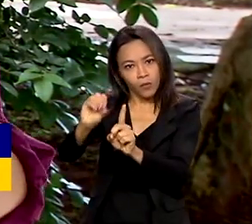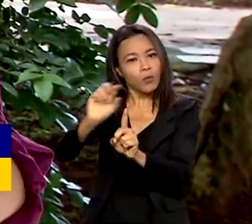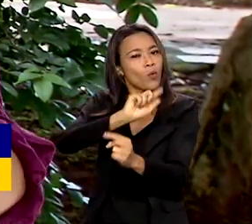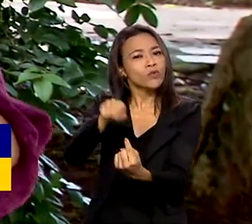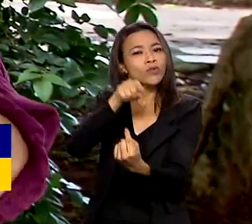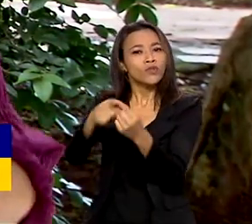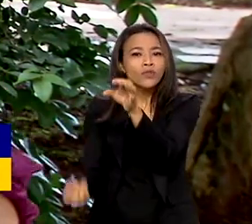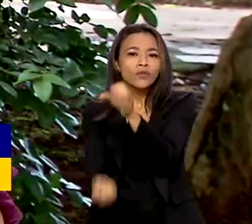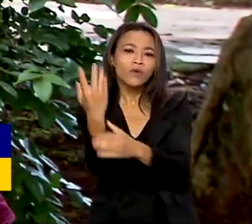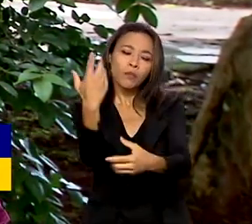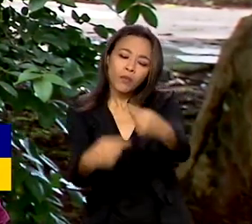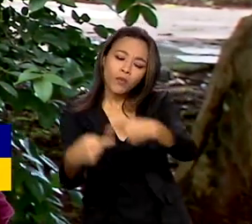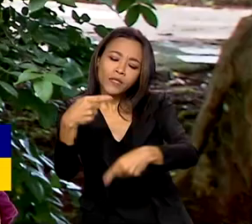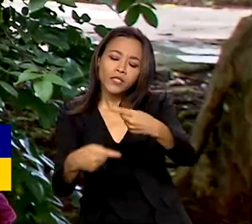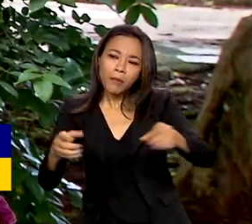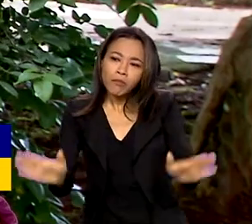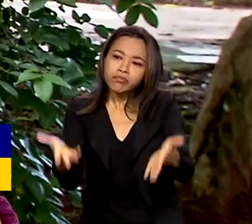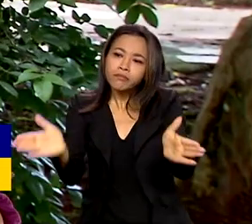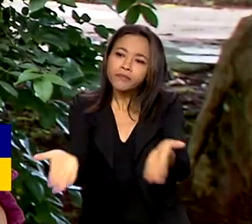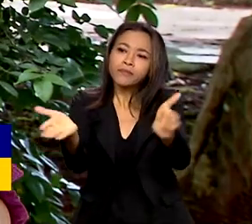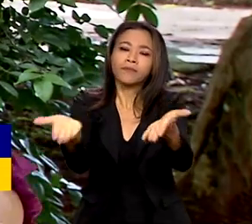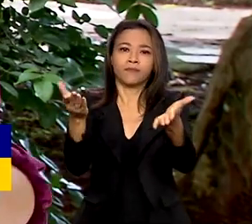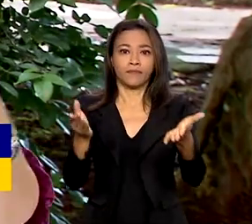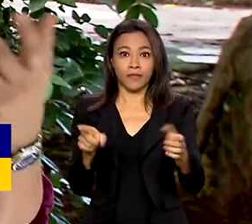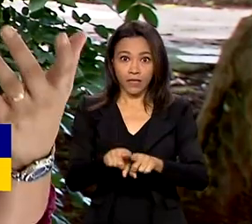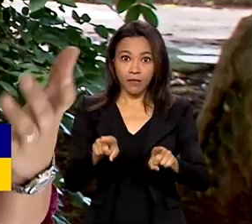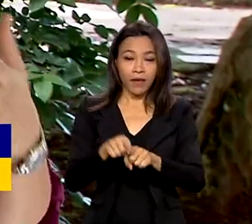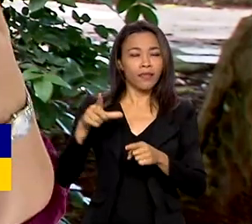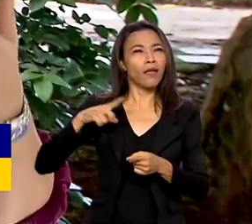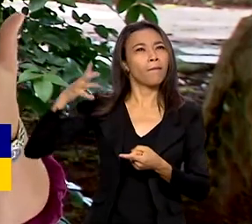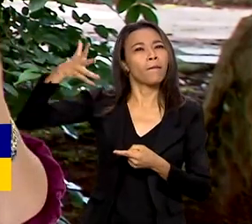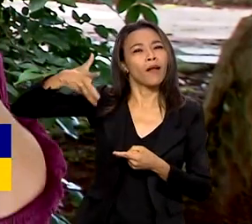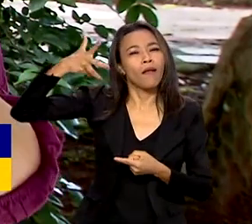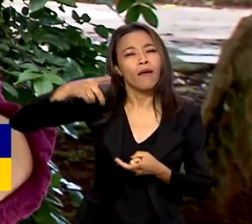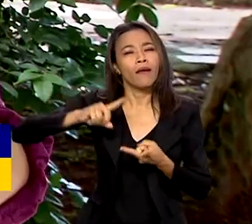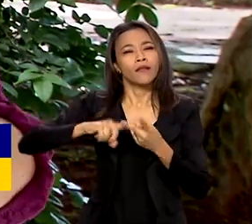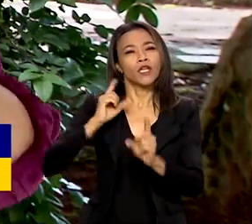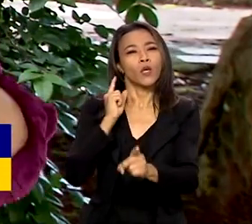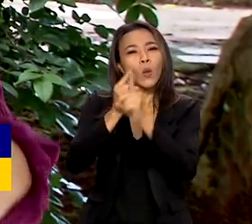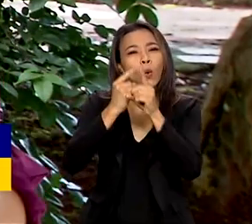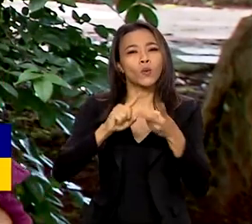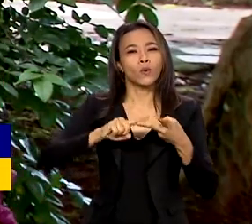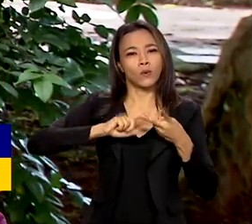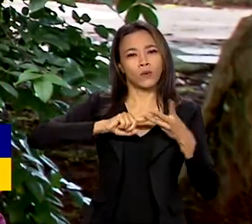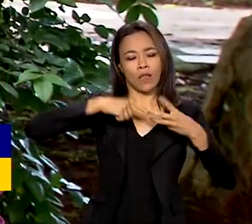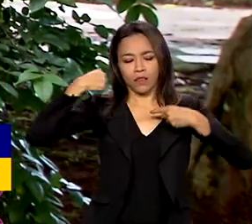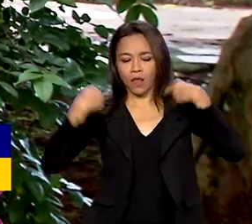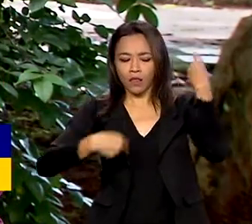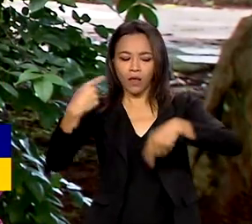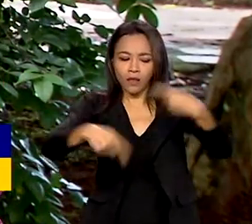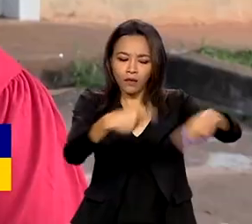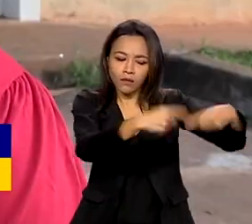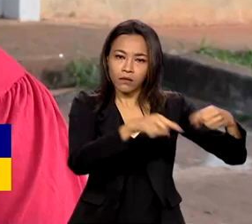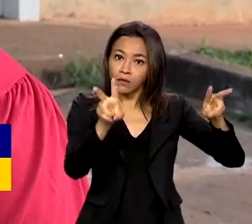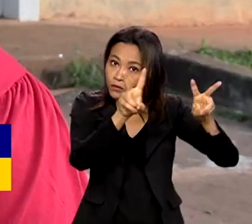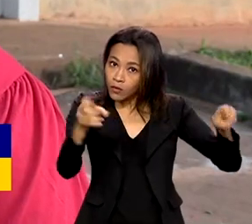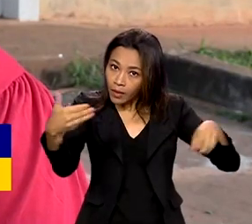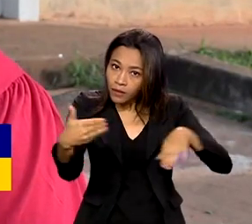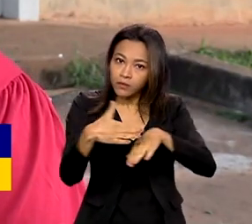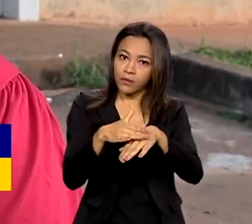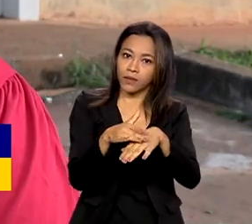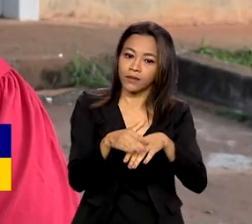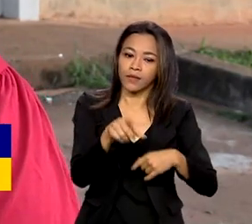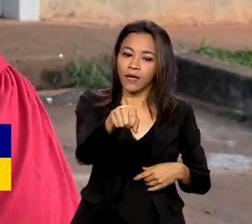políticas públicas, a Semana também vai promover palestras, eventos e debates sobre essa doença. A gente